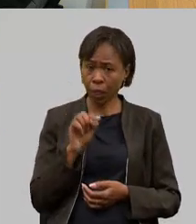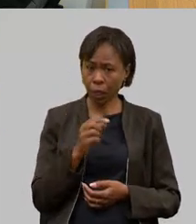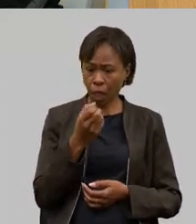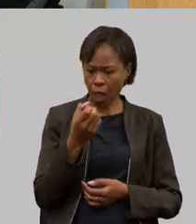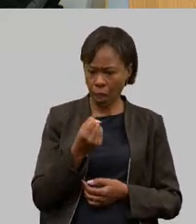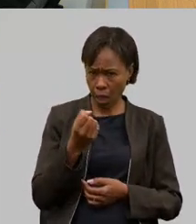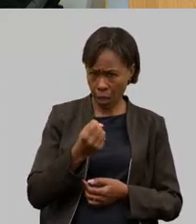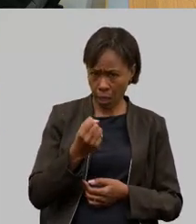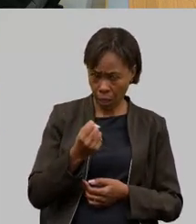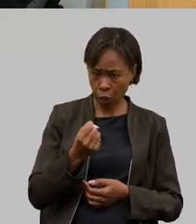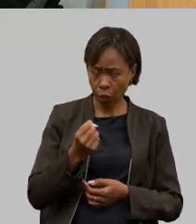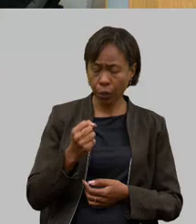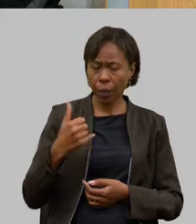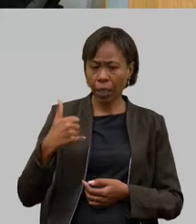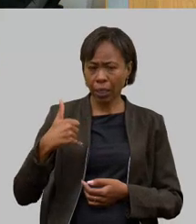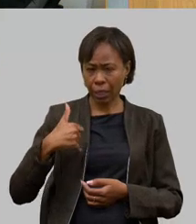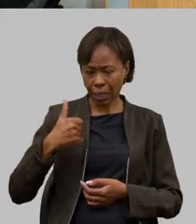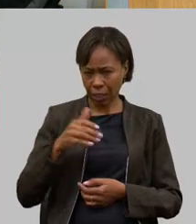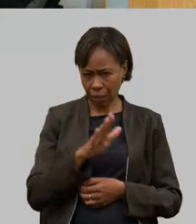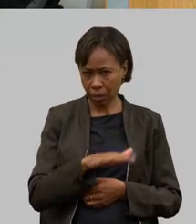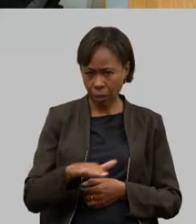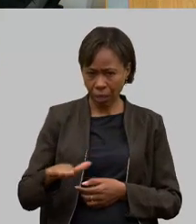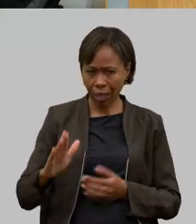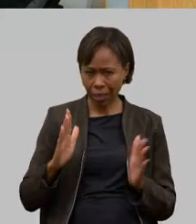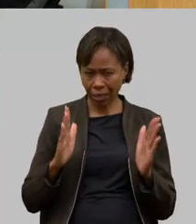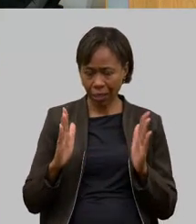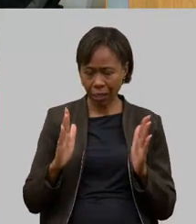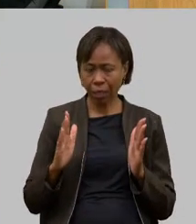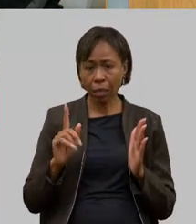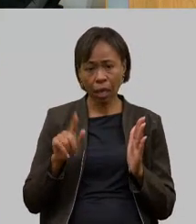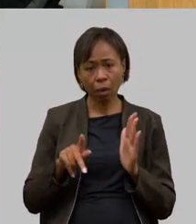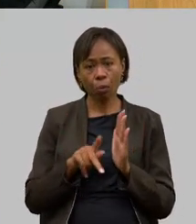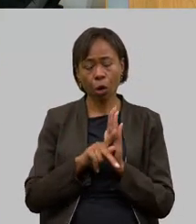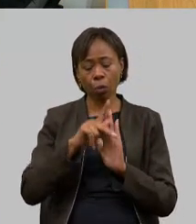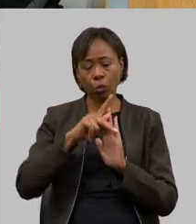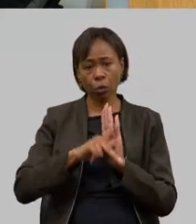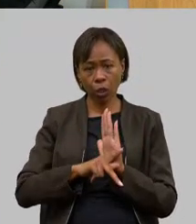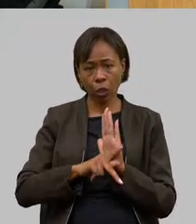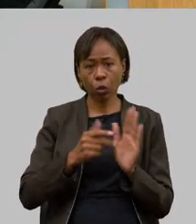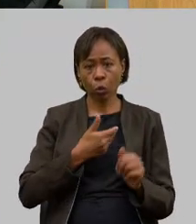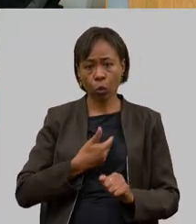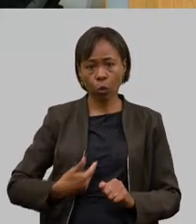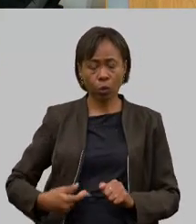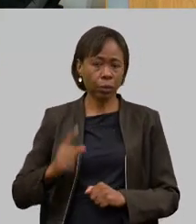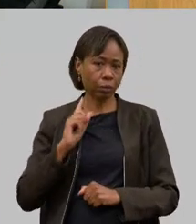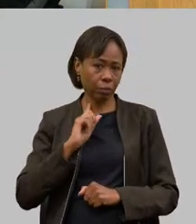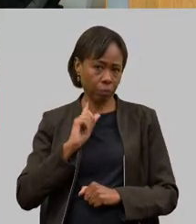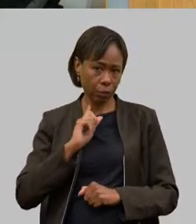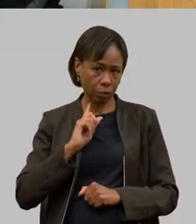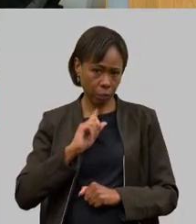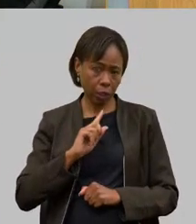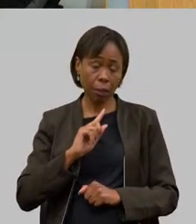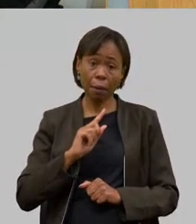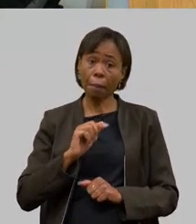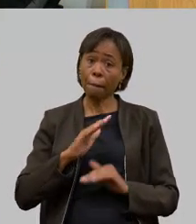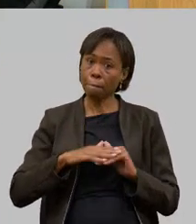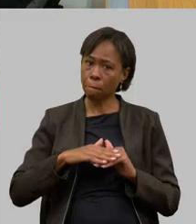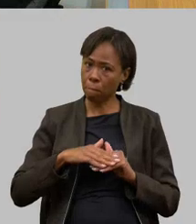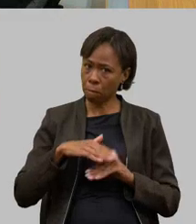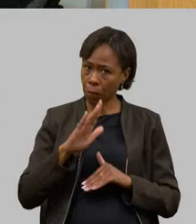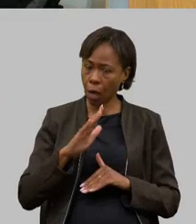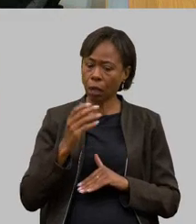é um programa nosso do governo de Minas para poder colocar ainda mais esse produto sendo